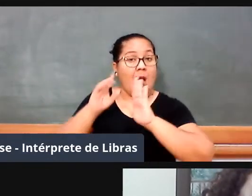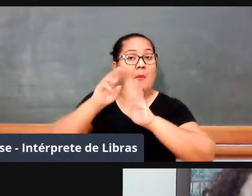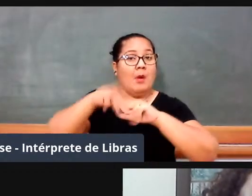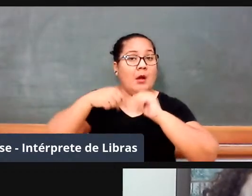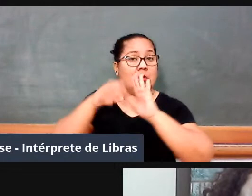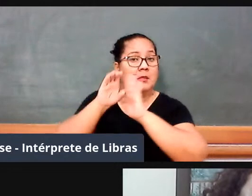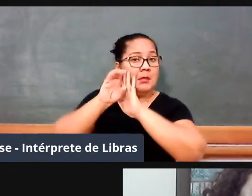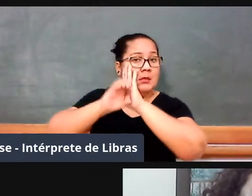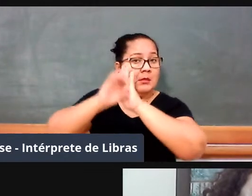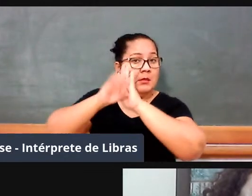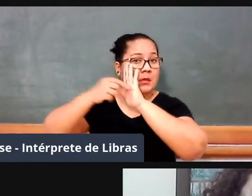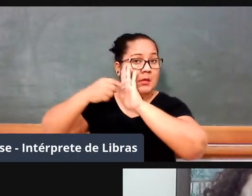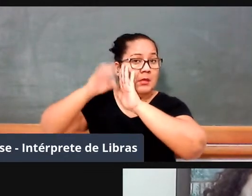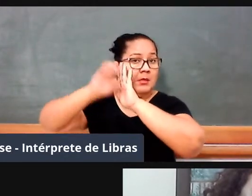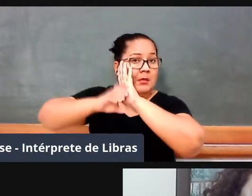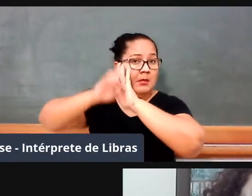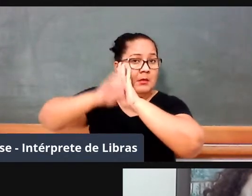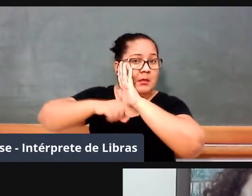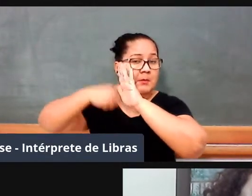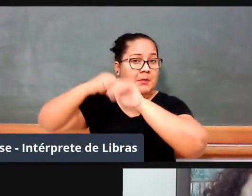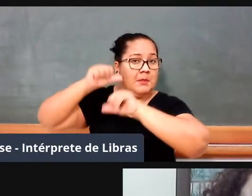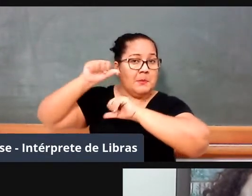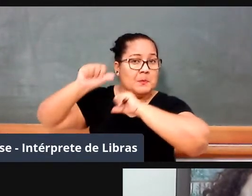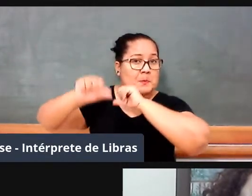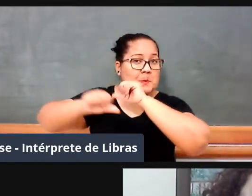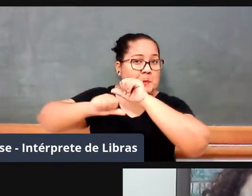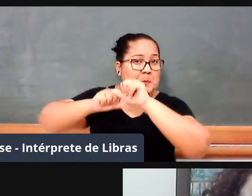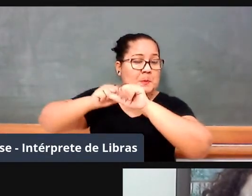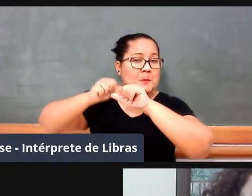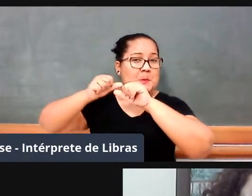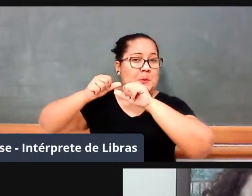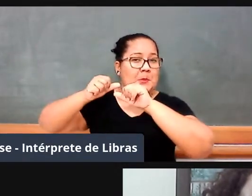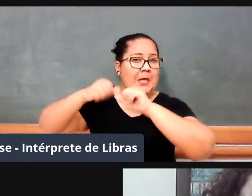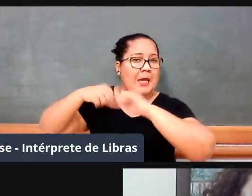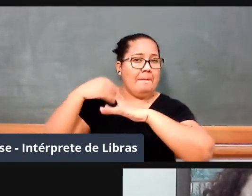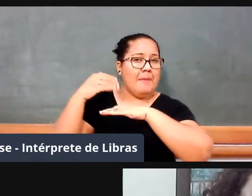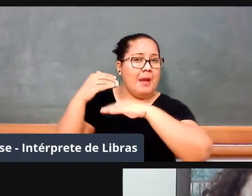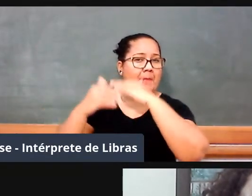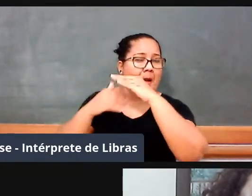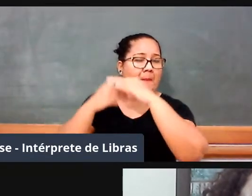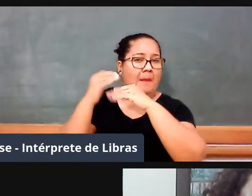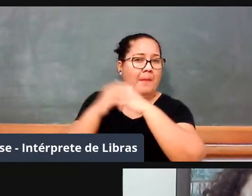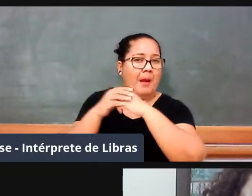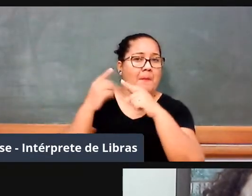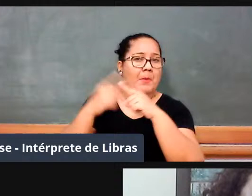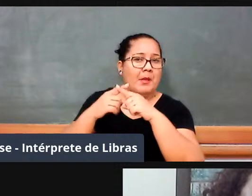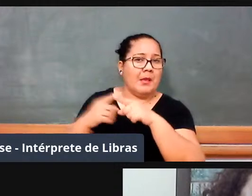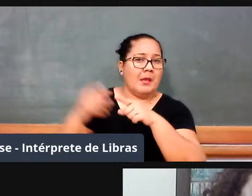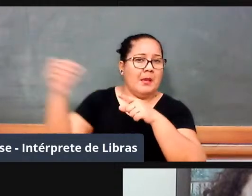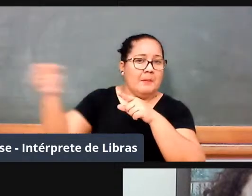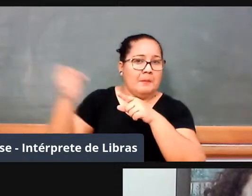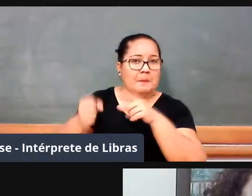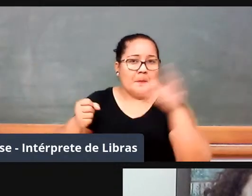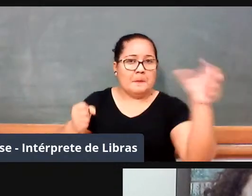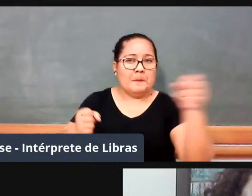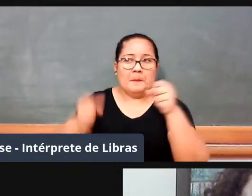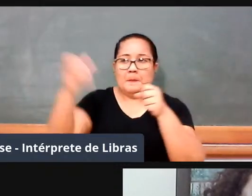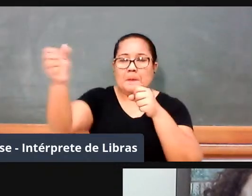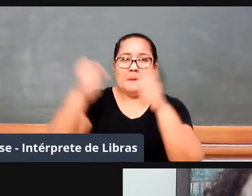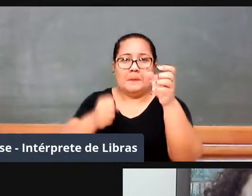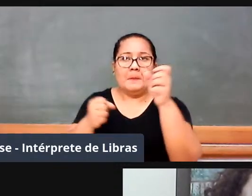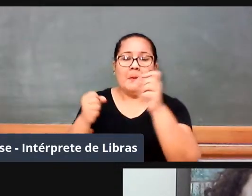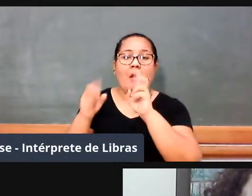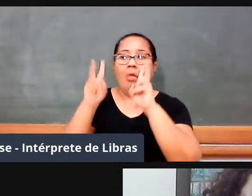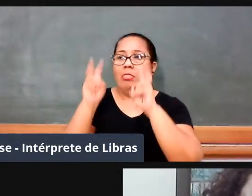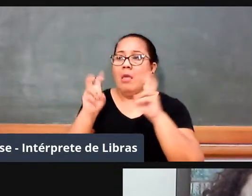o tema aqui é produção curricular, né, quando você põe todos os interessados para discutir a produção curricular, isso é importante, né,